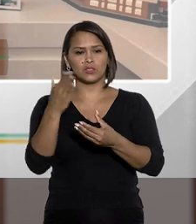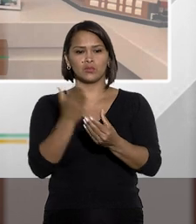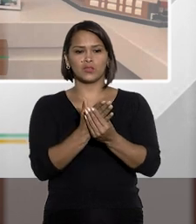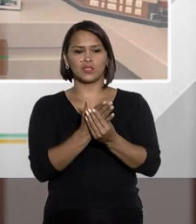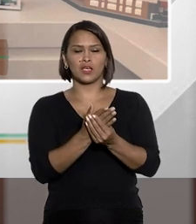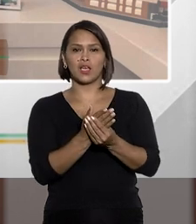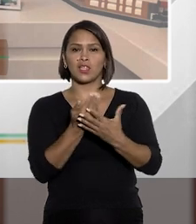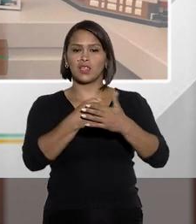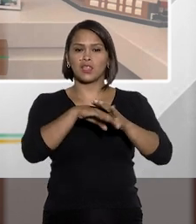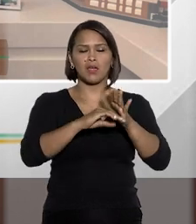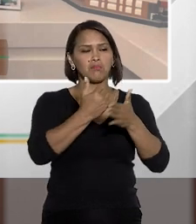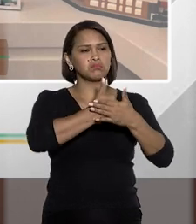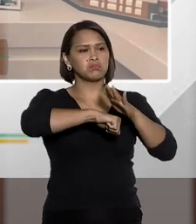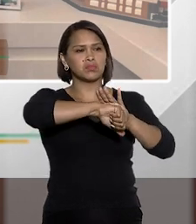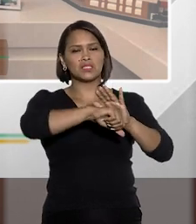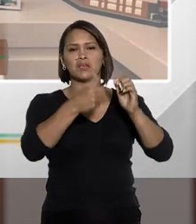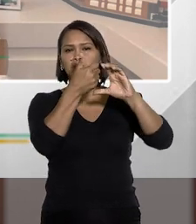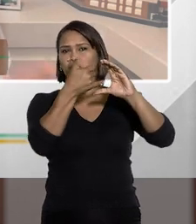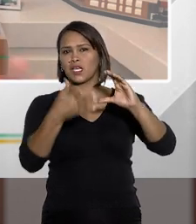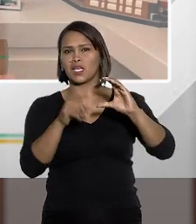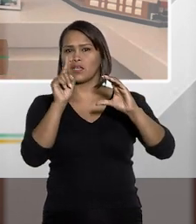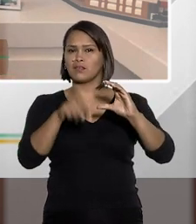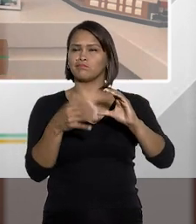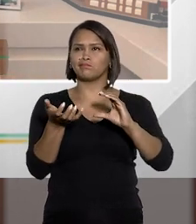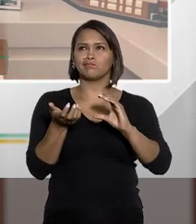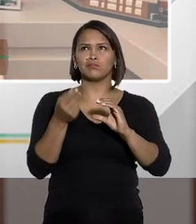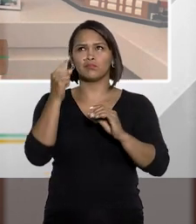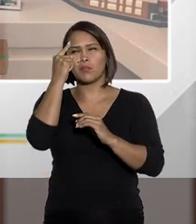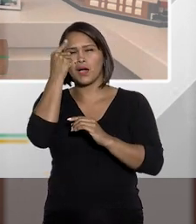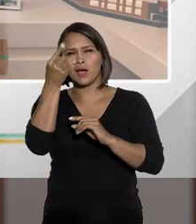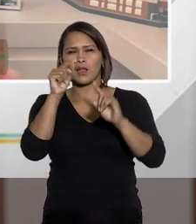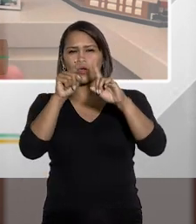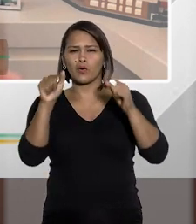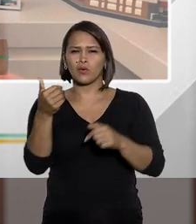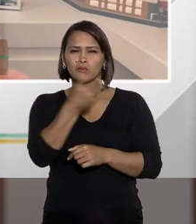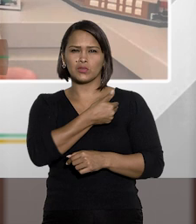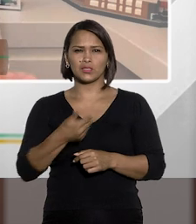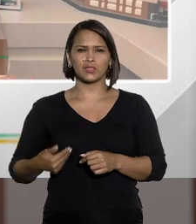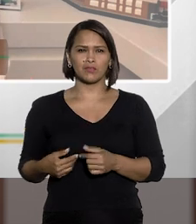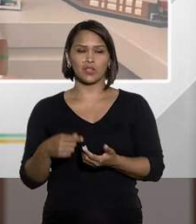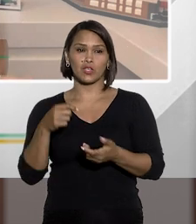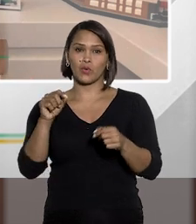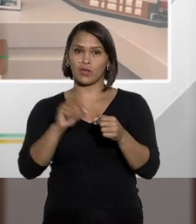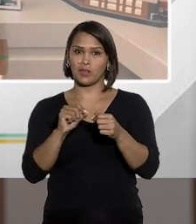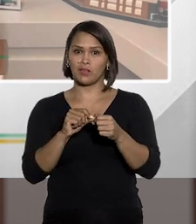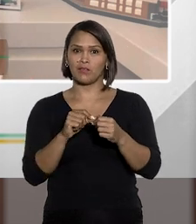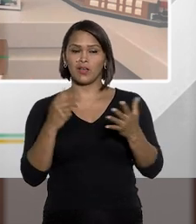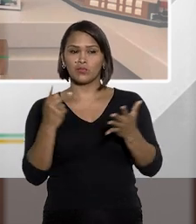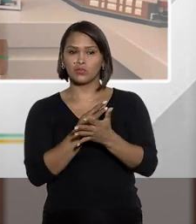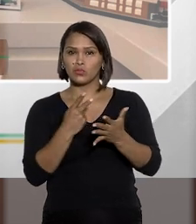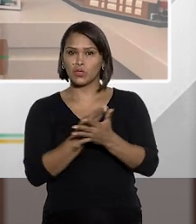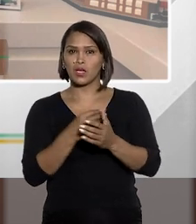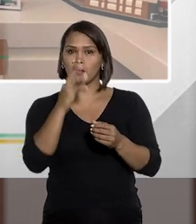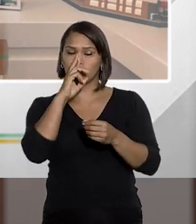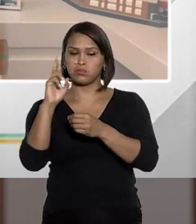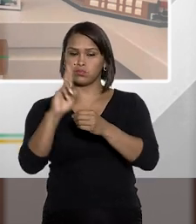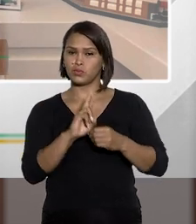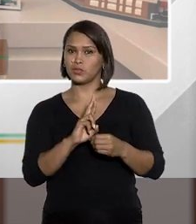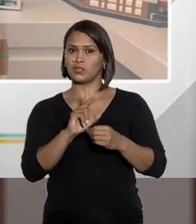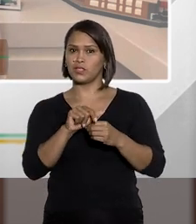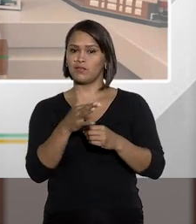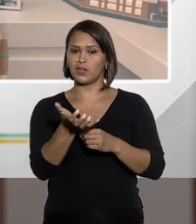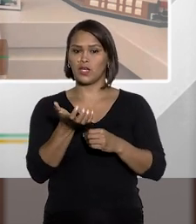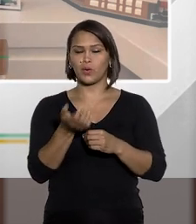processo, num acordo de não persecução penal. E queira ou não, né, Fátima, quando o servidor, ele comete um ato abusivo,